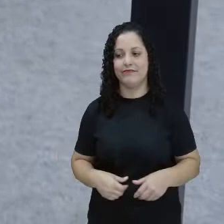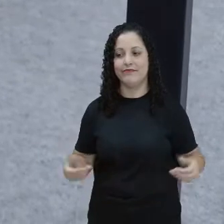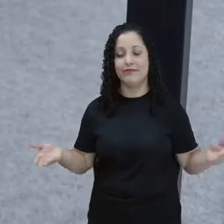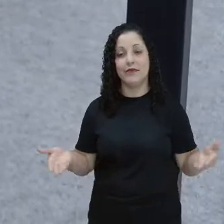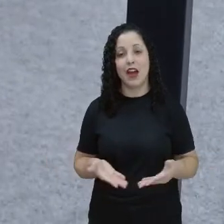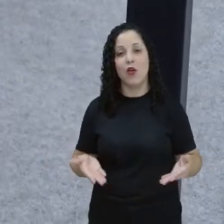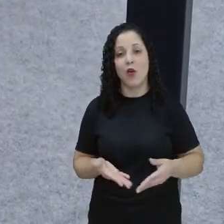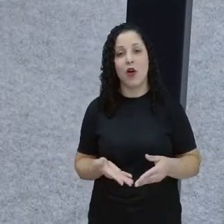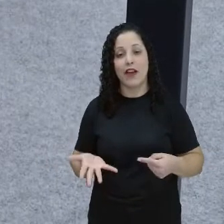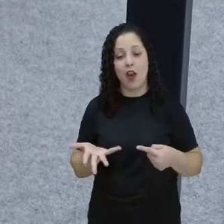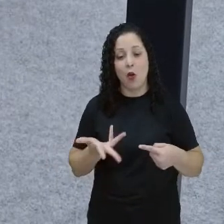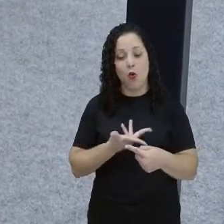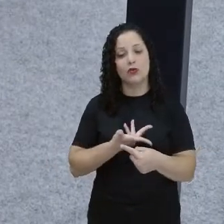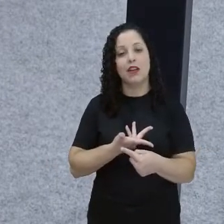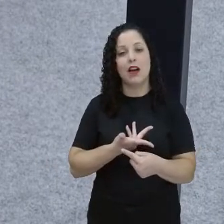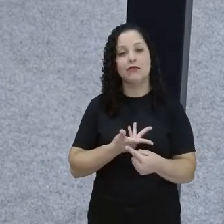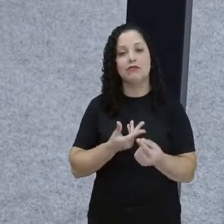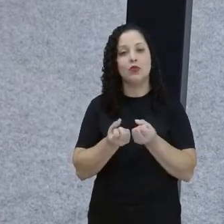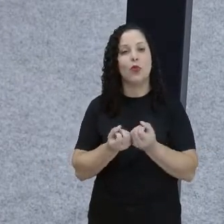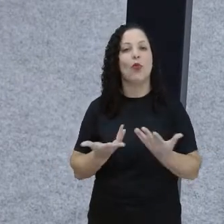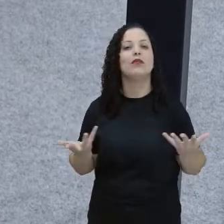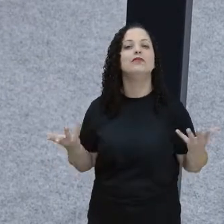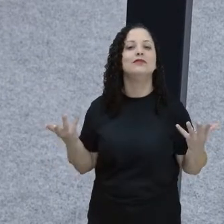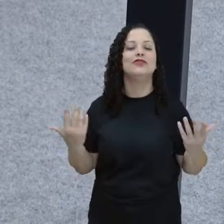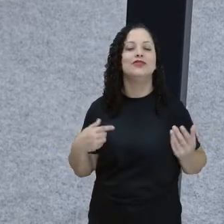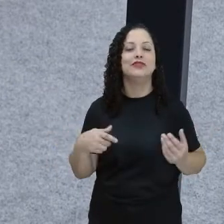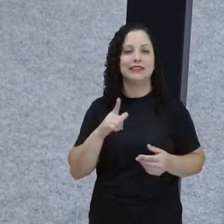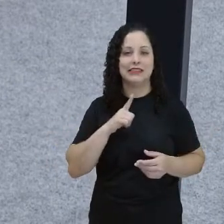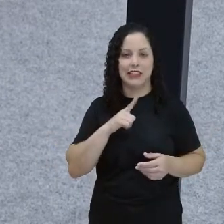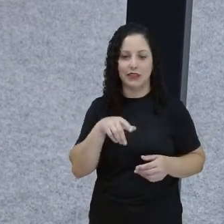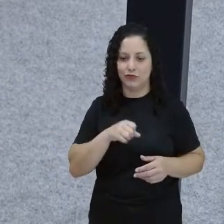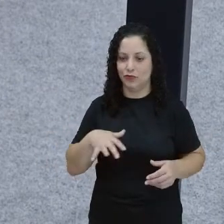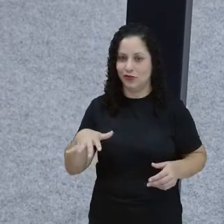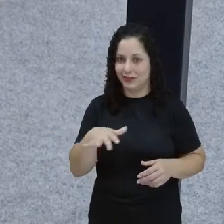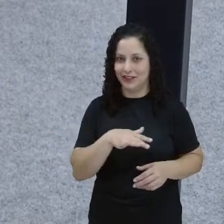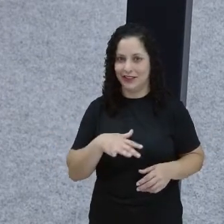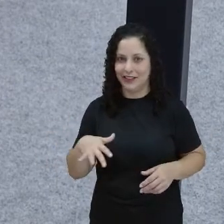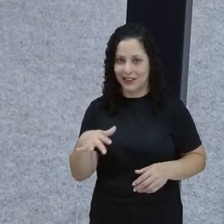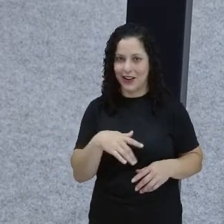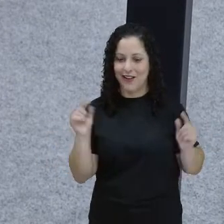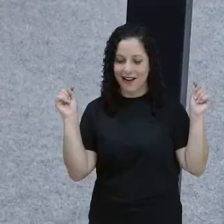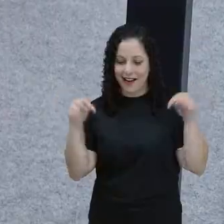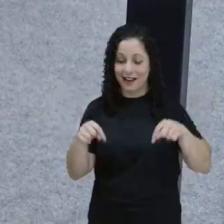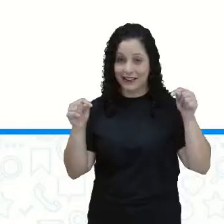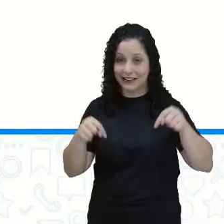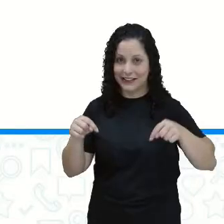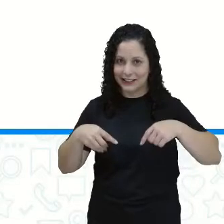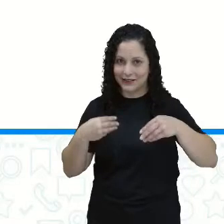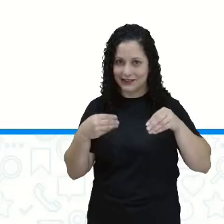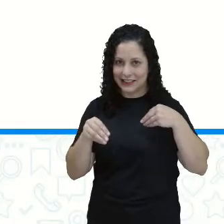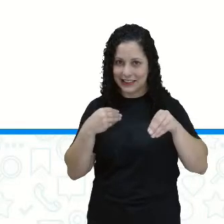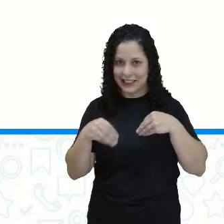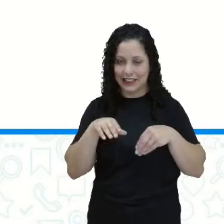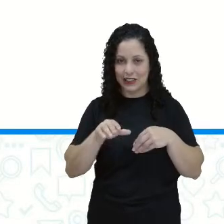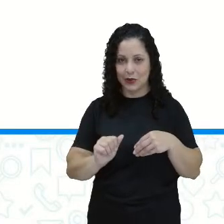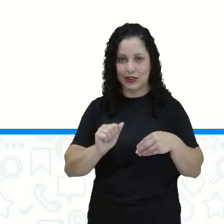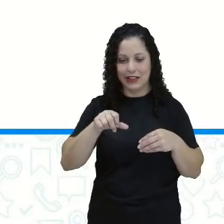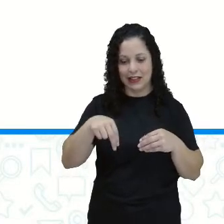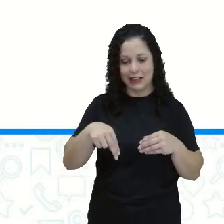gente vai contar para saber quanto é que tinha no total aqui no saquinho de